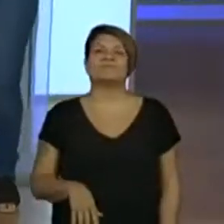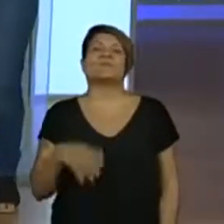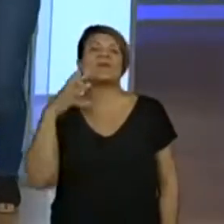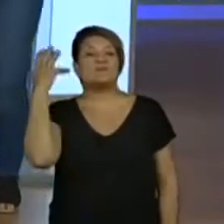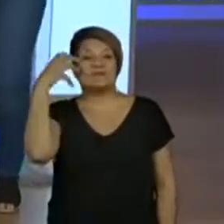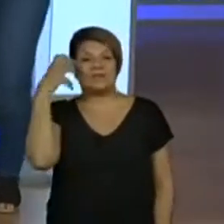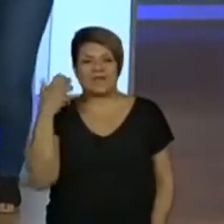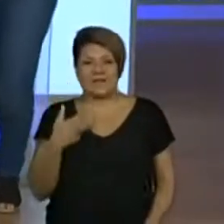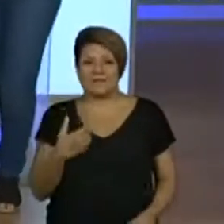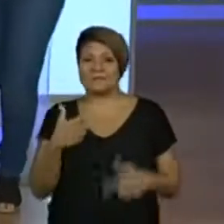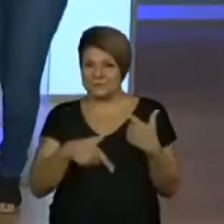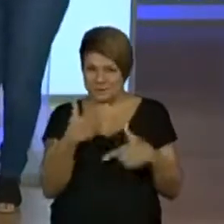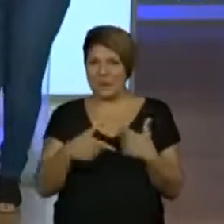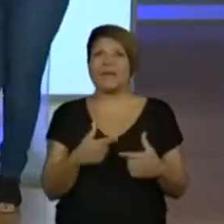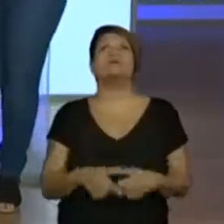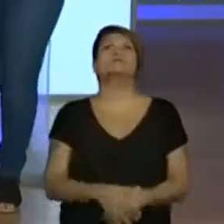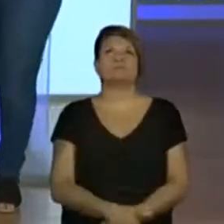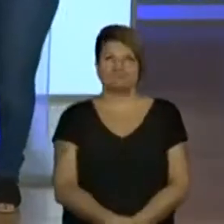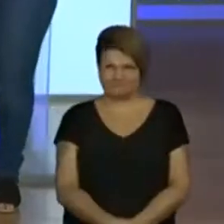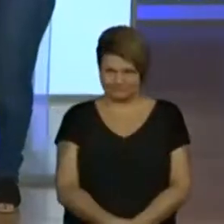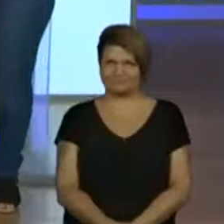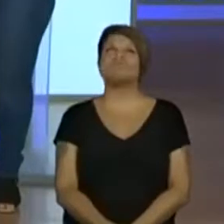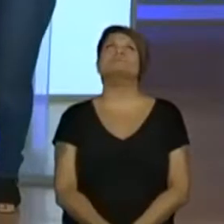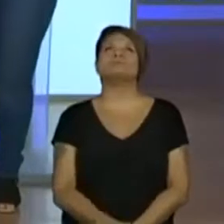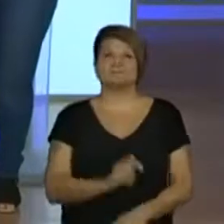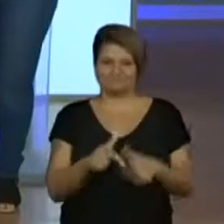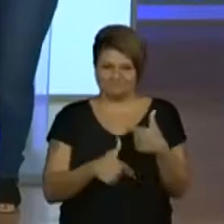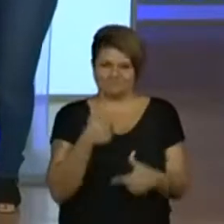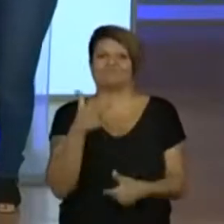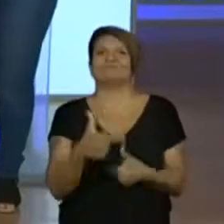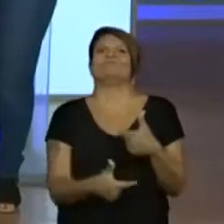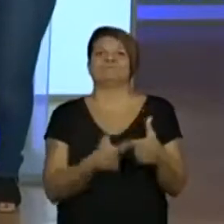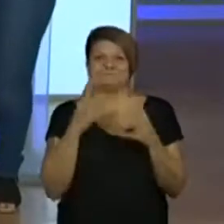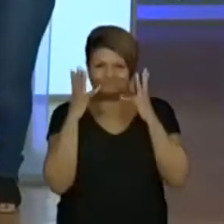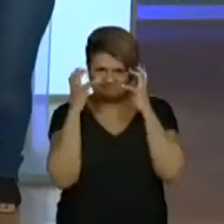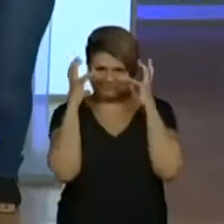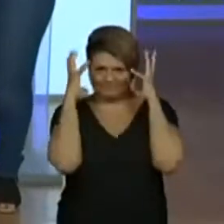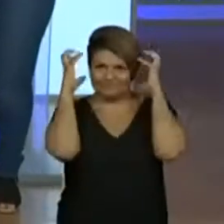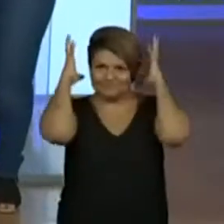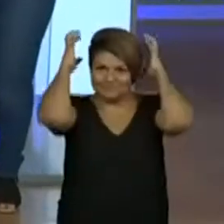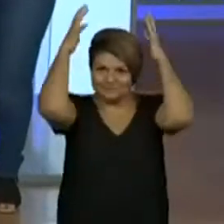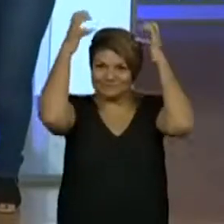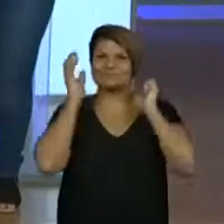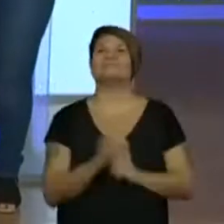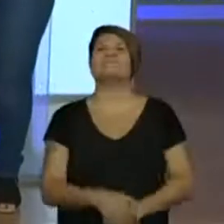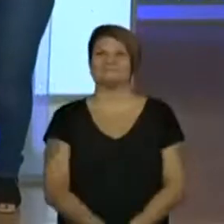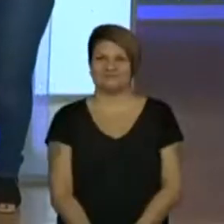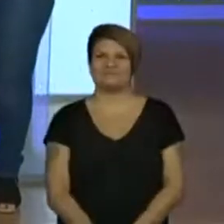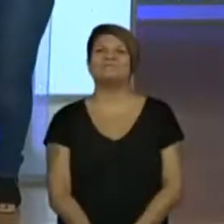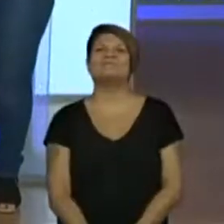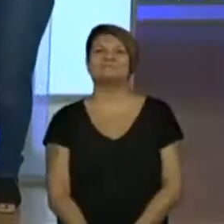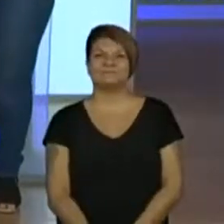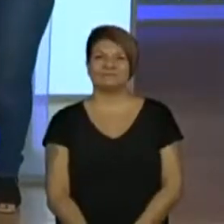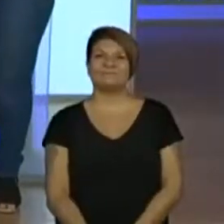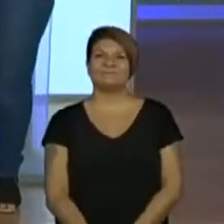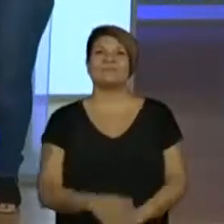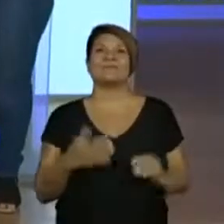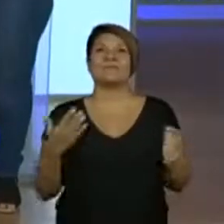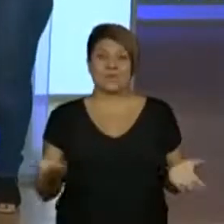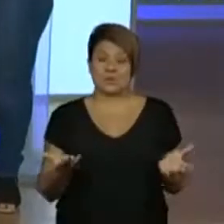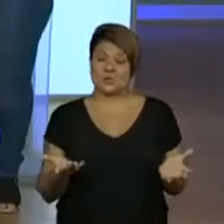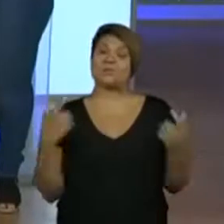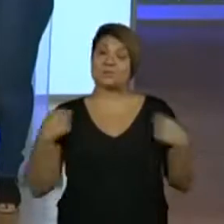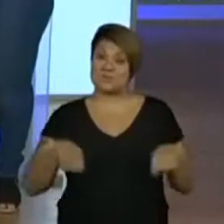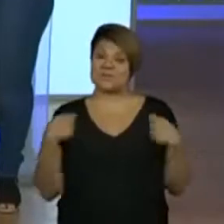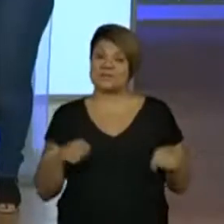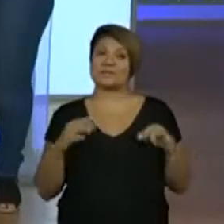os seus cachinhos? Muito, muito trabalho. É? É, trabalho. Ah, muito trabalho, mas é bom, né? Sim. Por isso que a gente precisa de todos